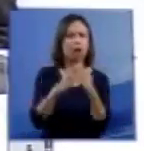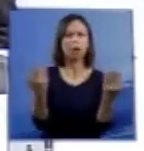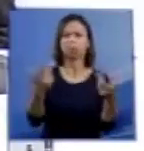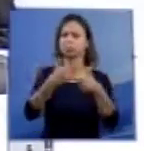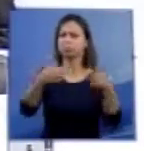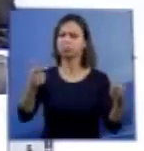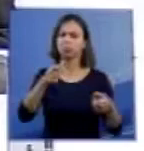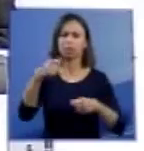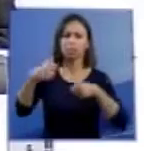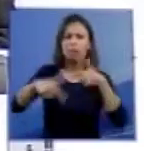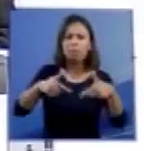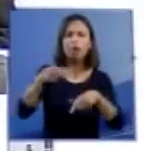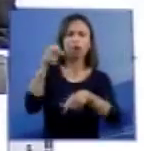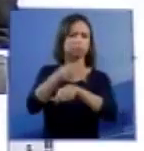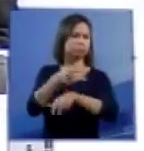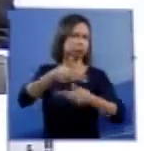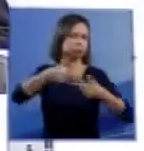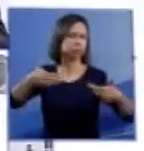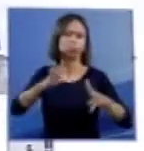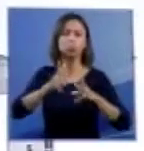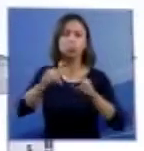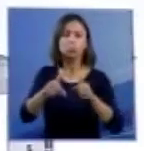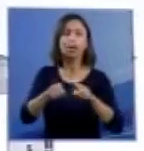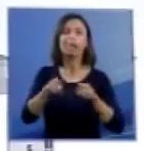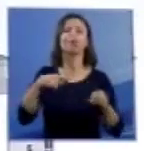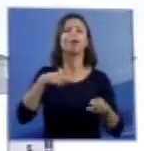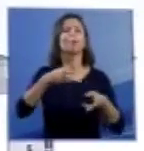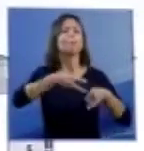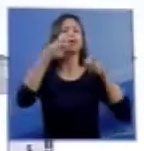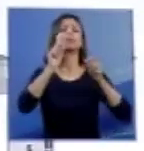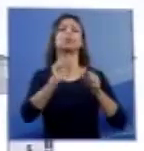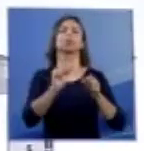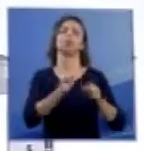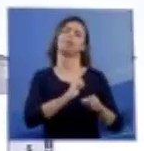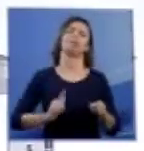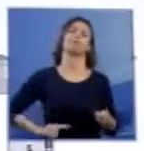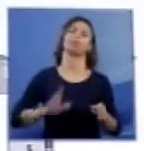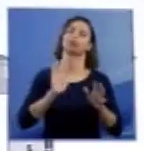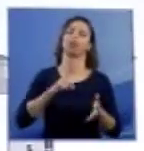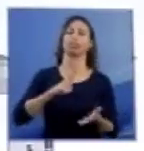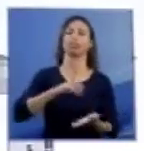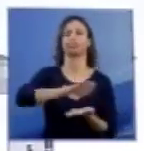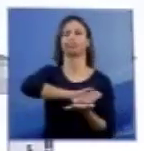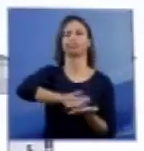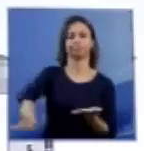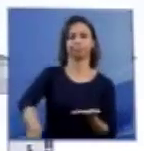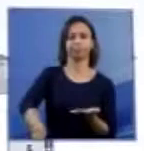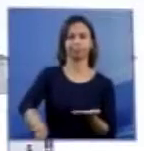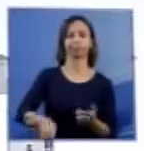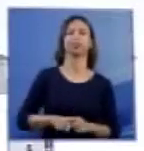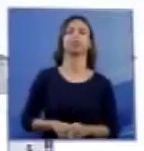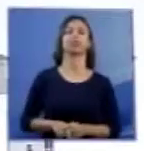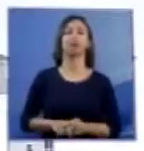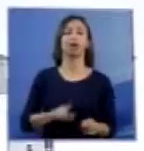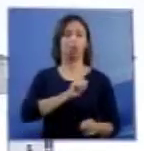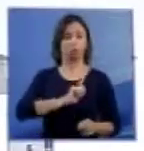denunciam essa excludência. O Estado foi idealizado